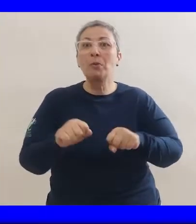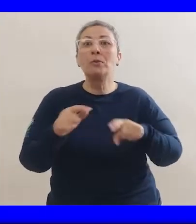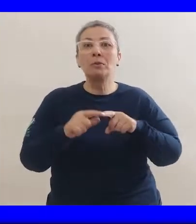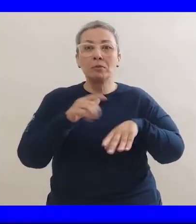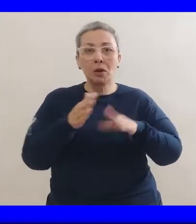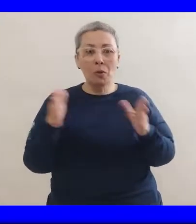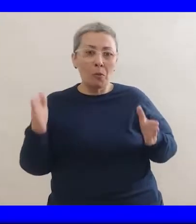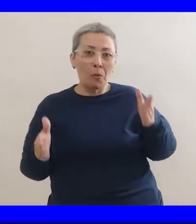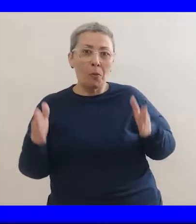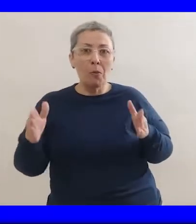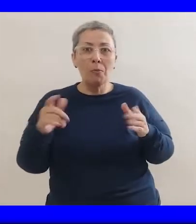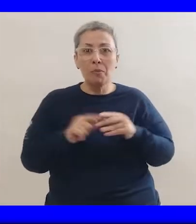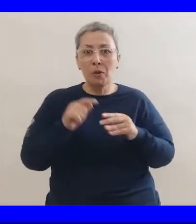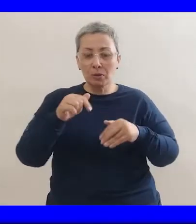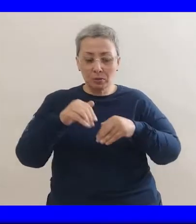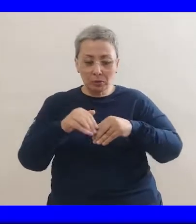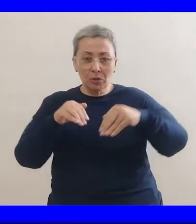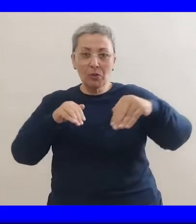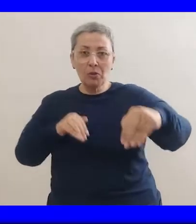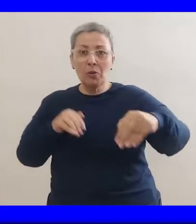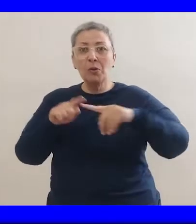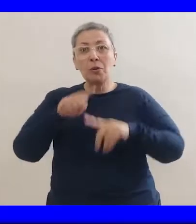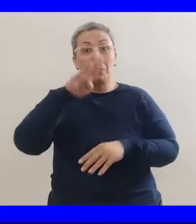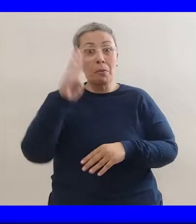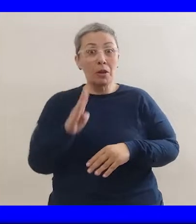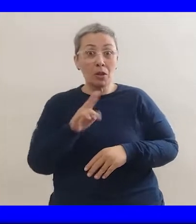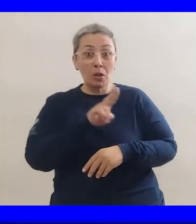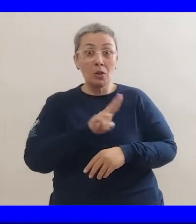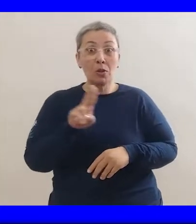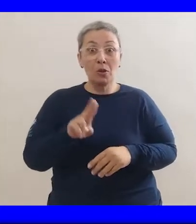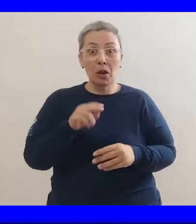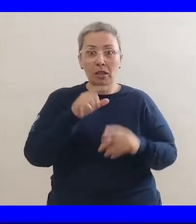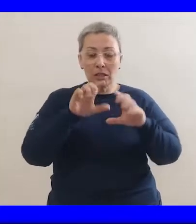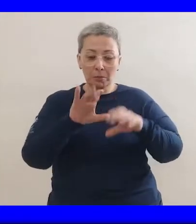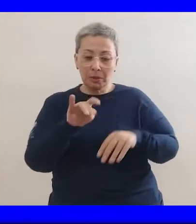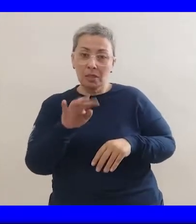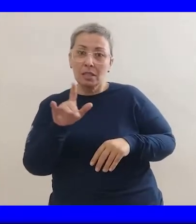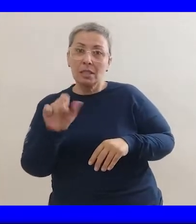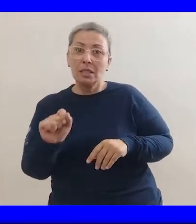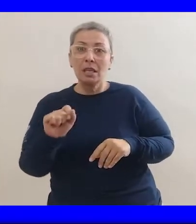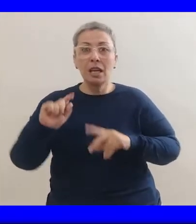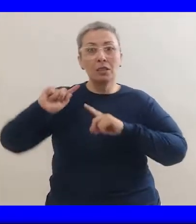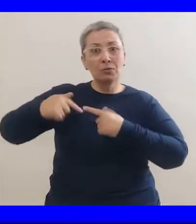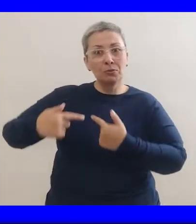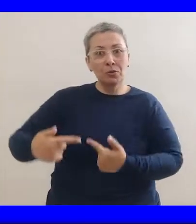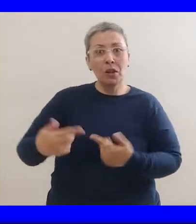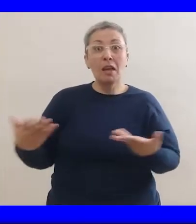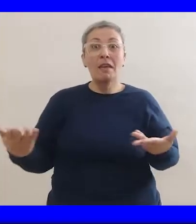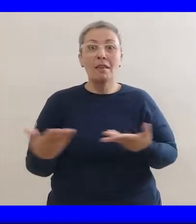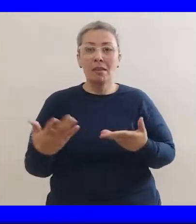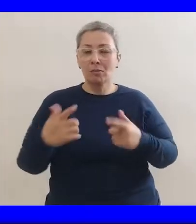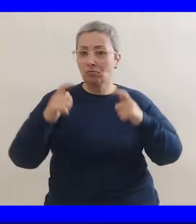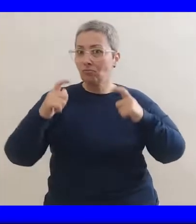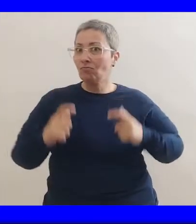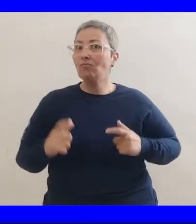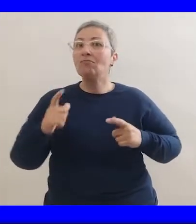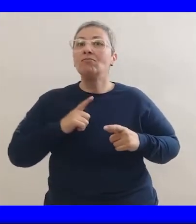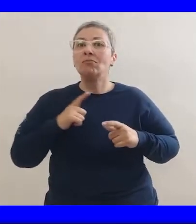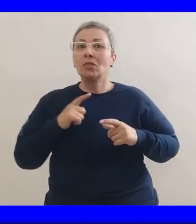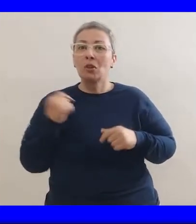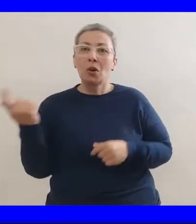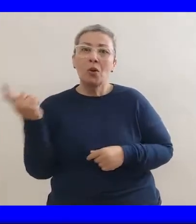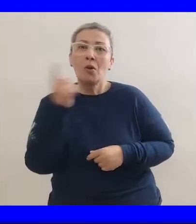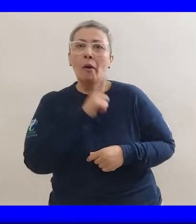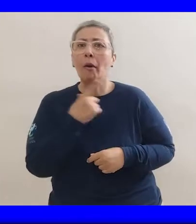explorar. Na época em que dividiram parte do que hoje chamamos Brasil em capitanias hereditárias, aqui era o